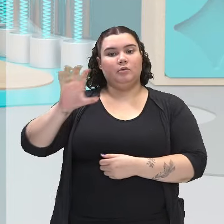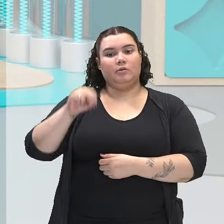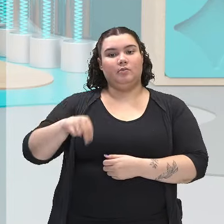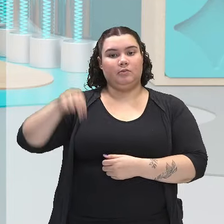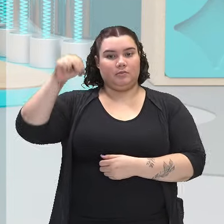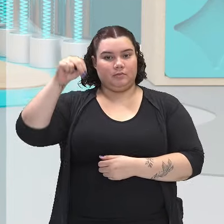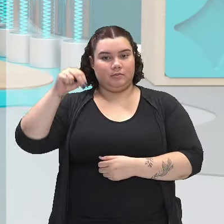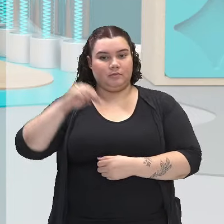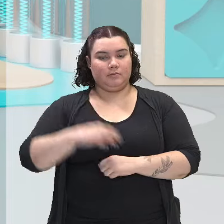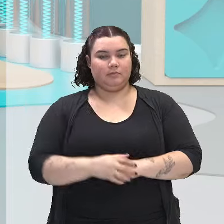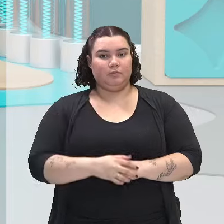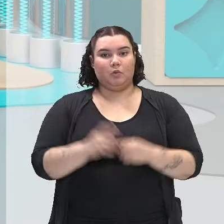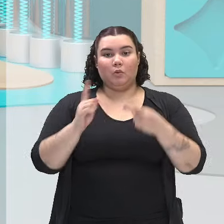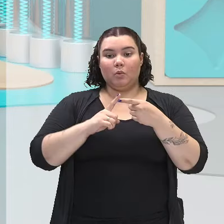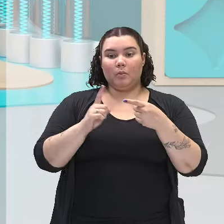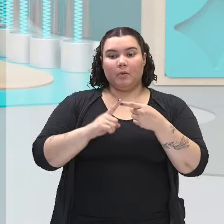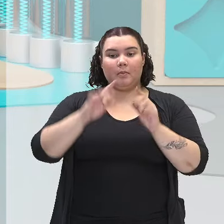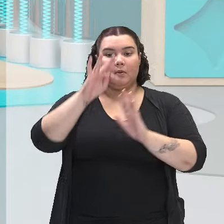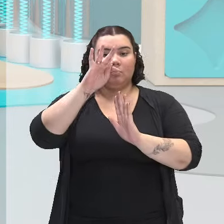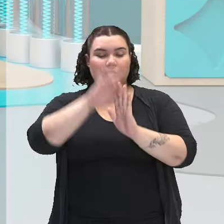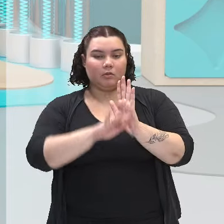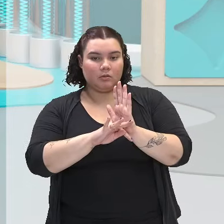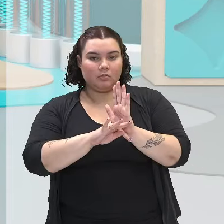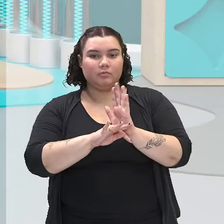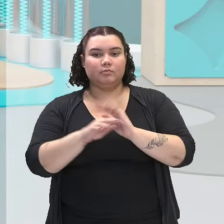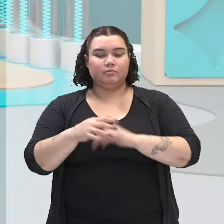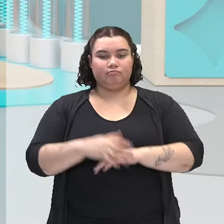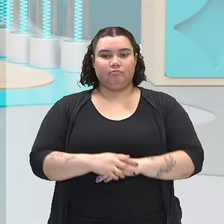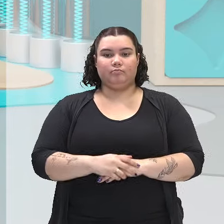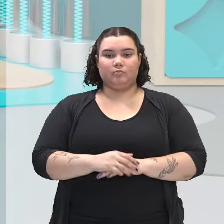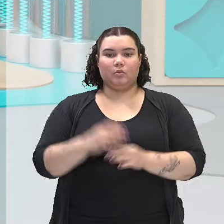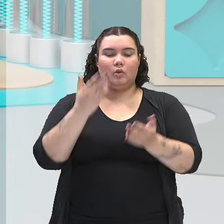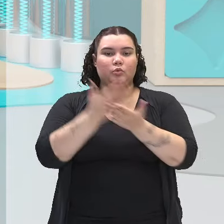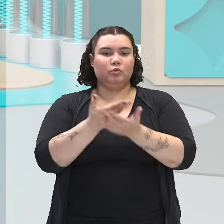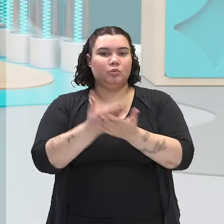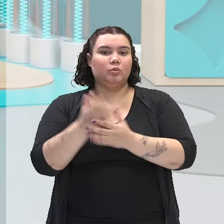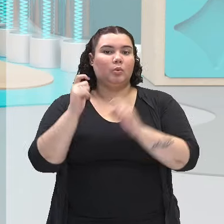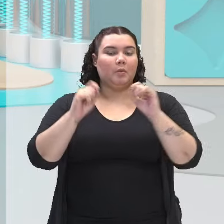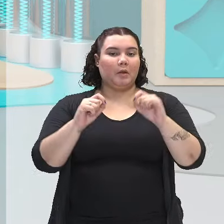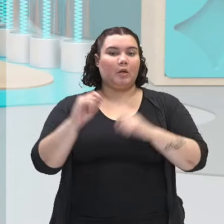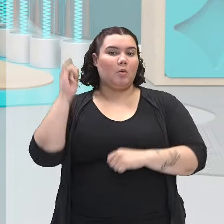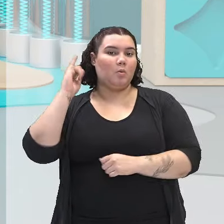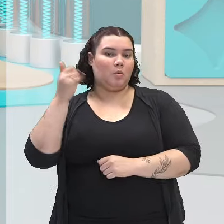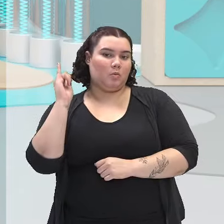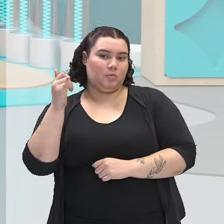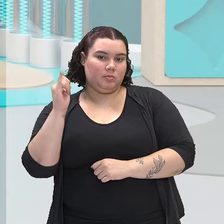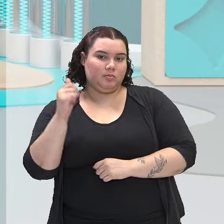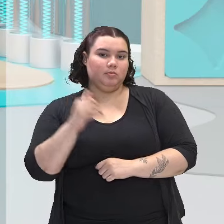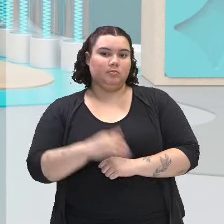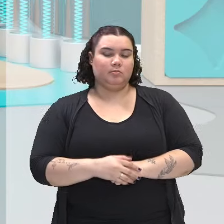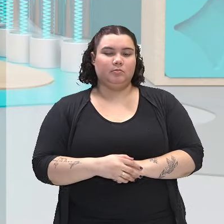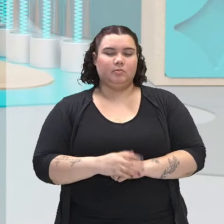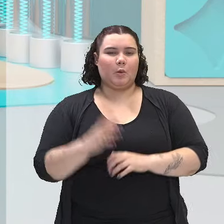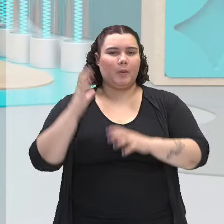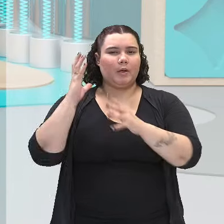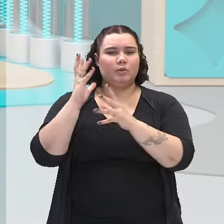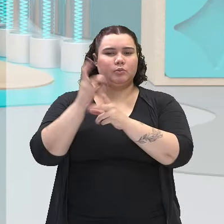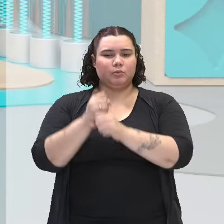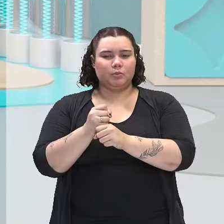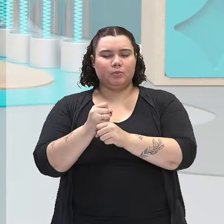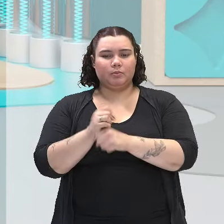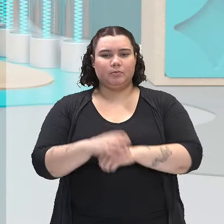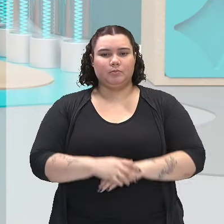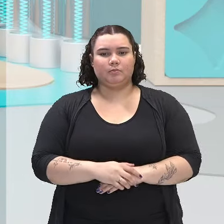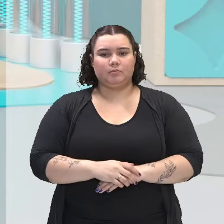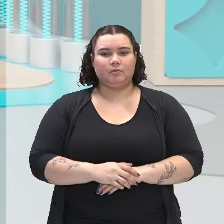No primeiro texto, nós vimos um conto. Só fazendo uma recapitulação, o